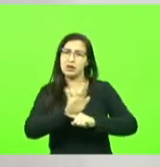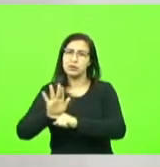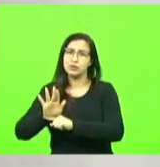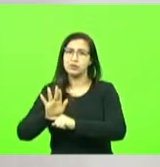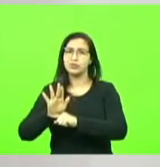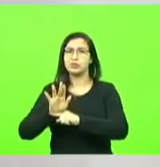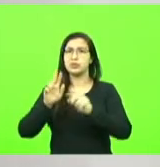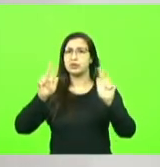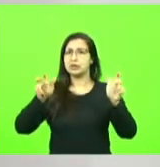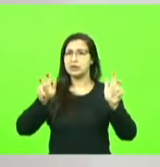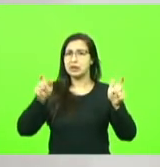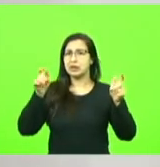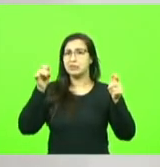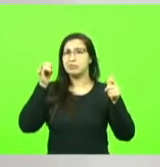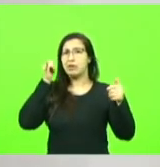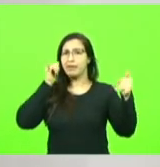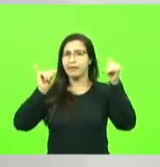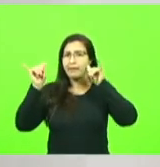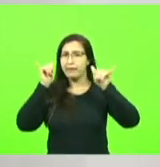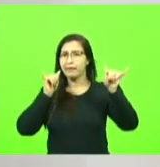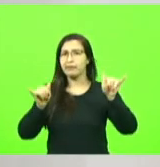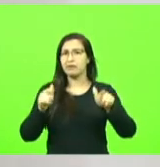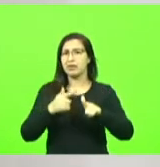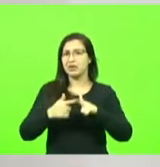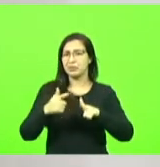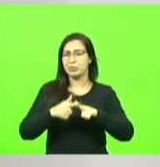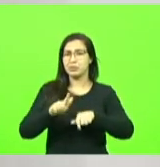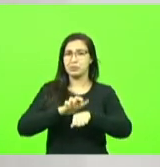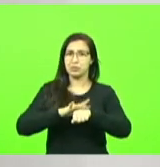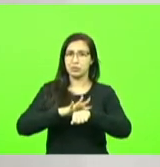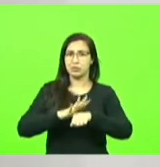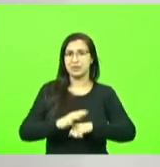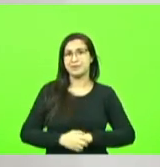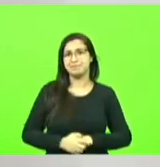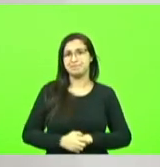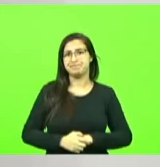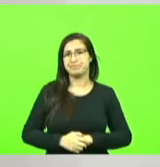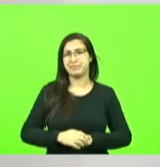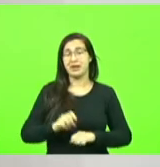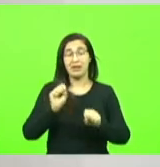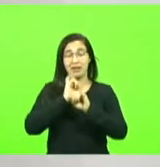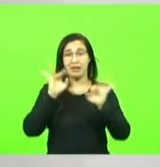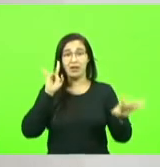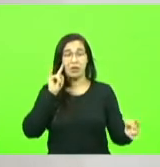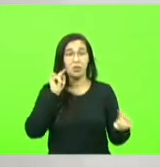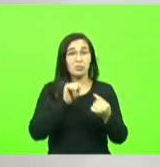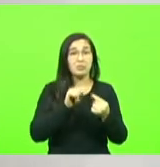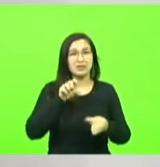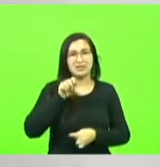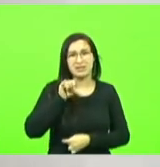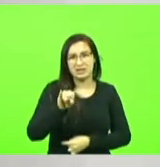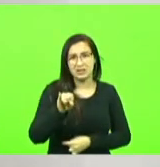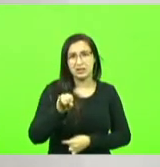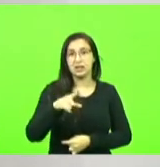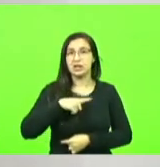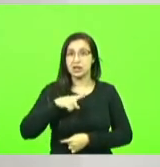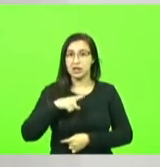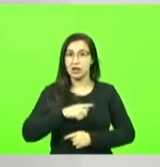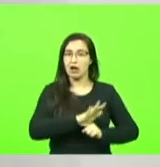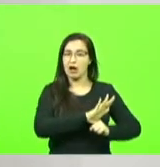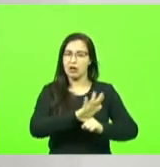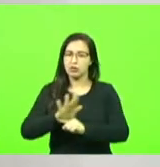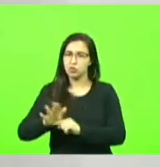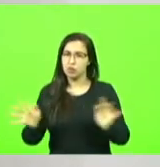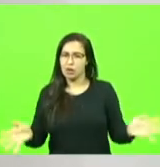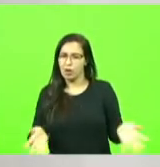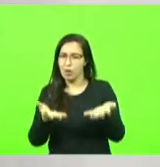prevenção em saúde pois me parece tão óbvio que se de forma efetiva ocorrer a orientação correta